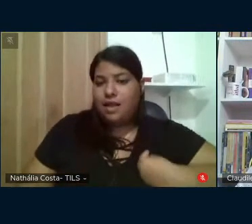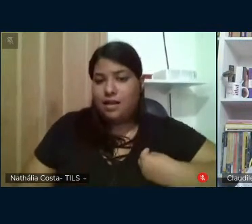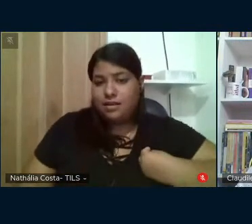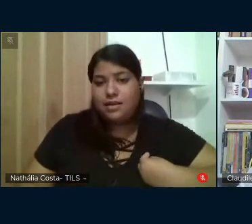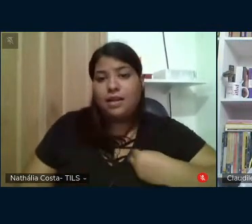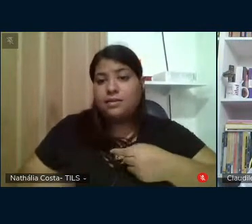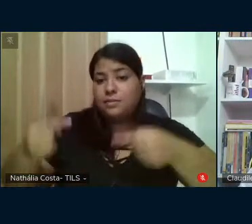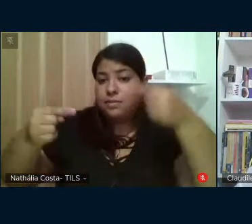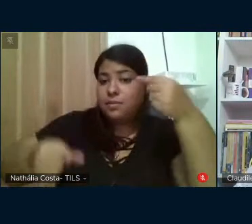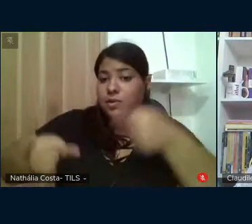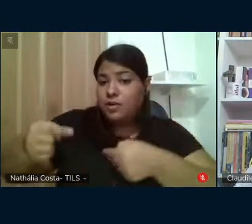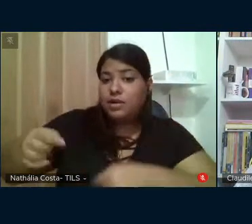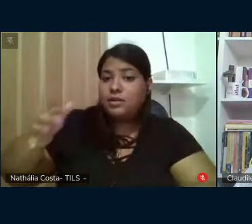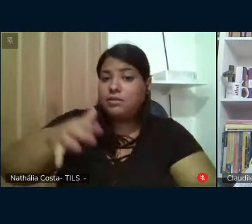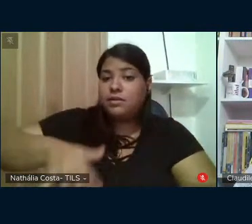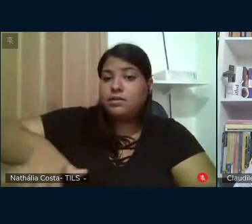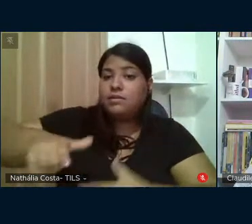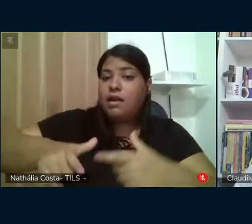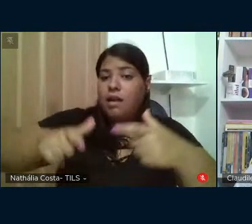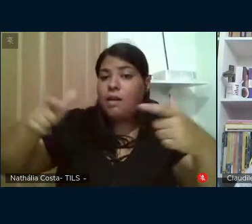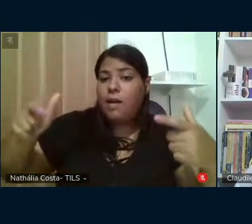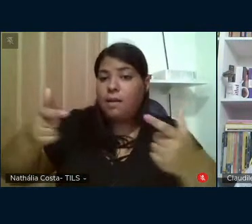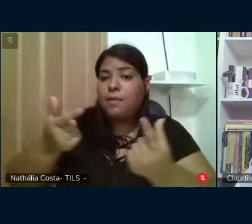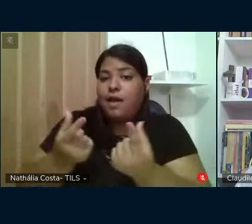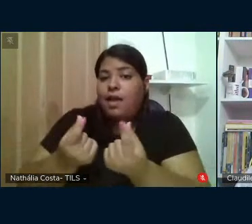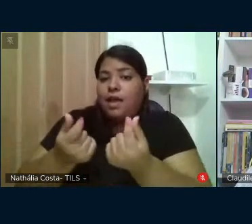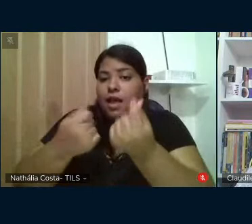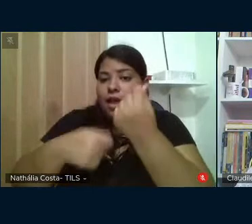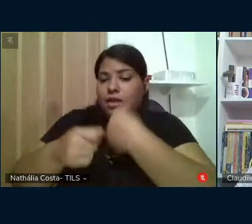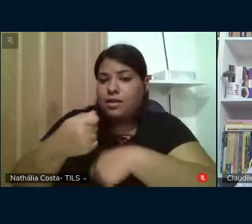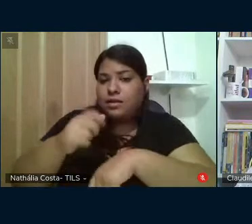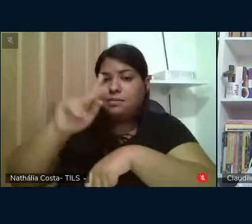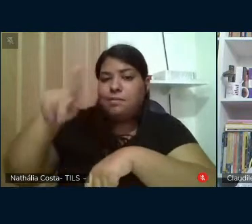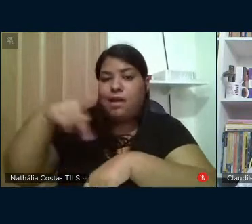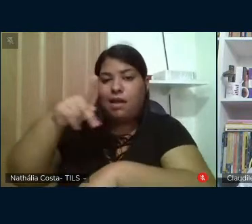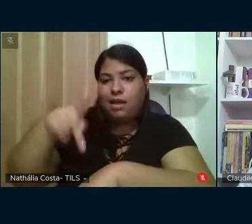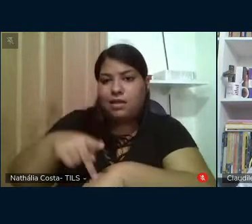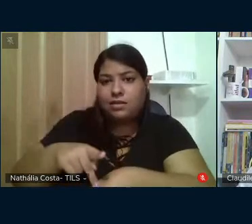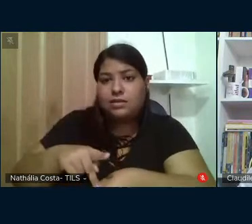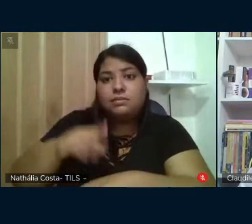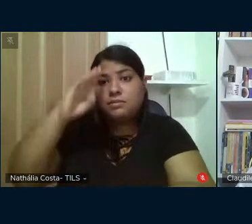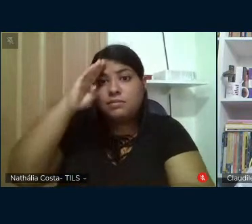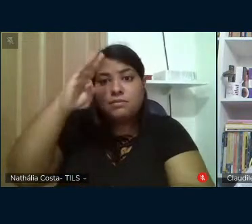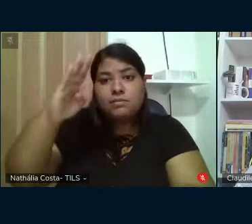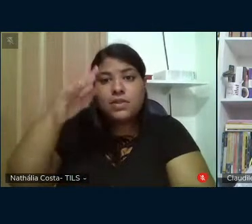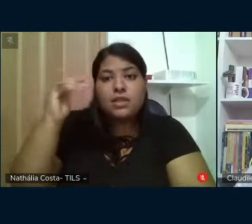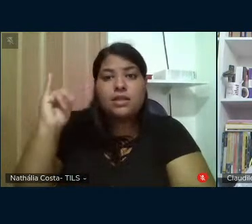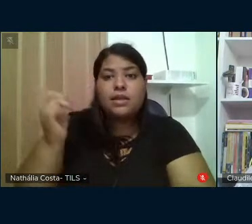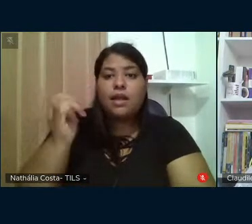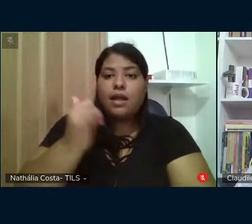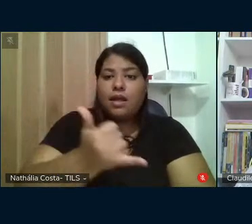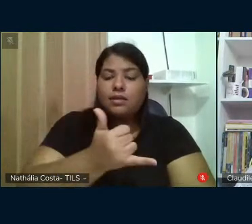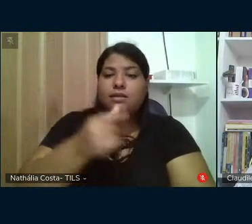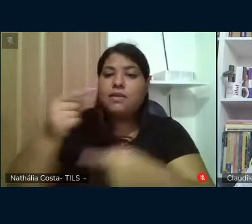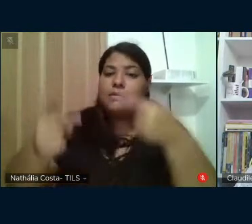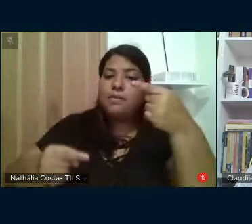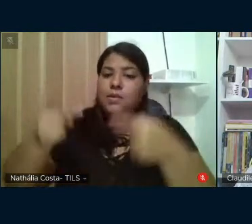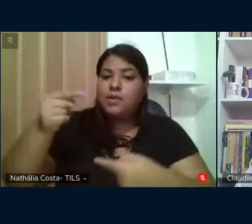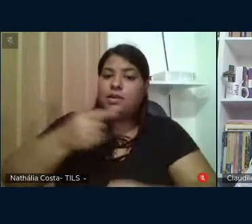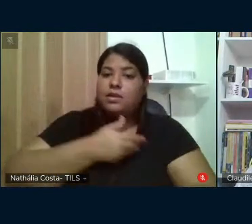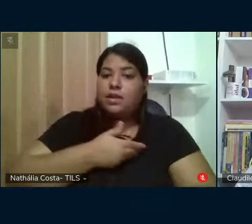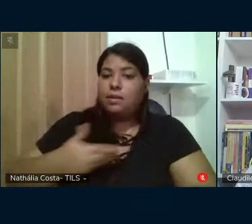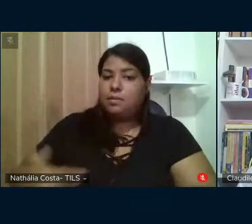político, amplo, econômico, mais amplo do país, sobretudo porque as narrativas sobre as políticas públicas